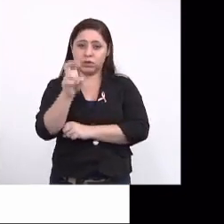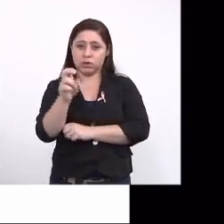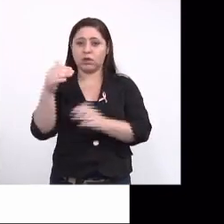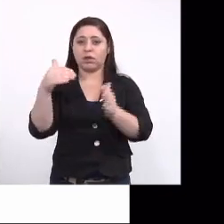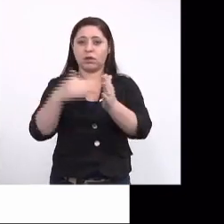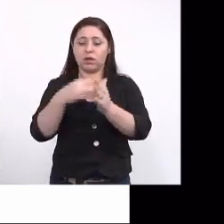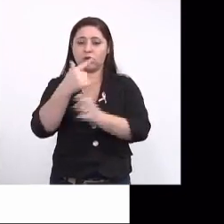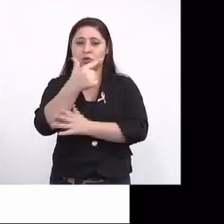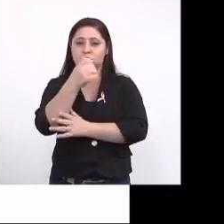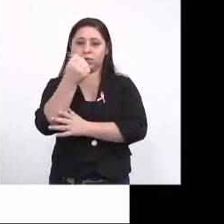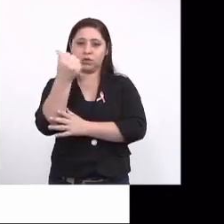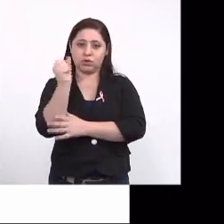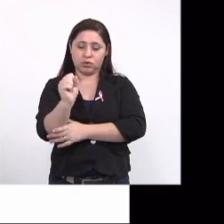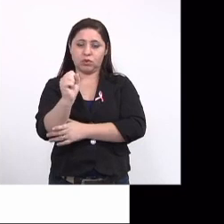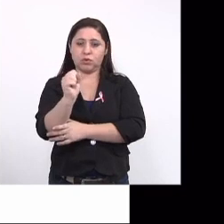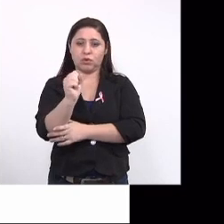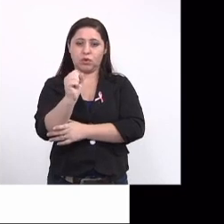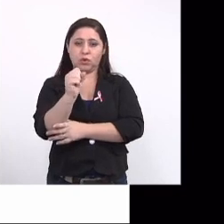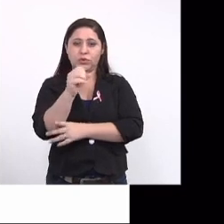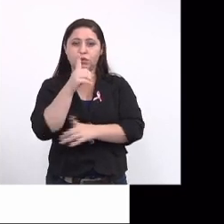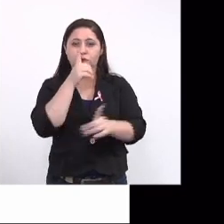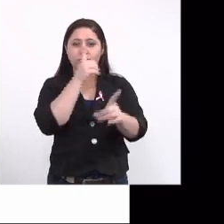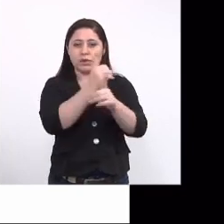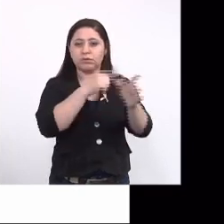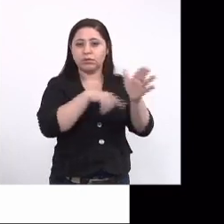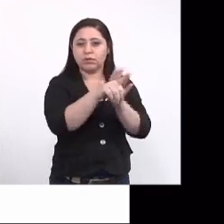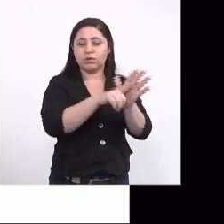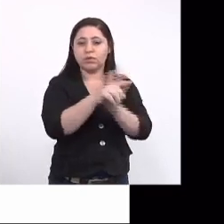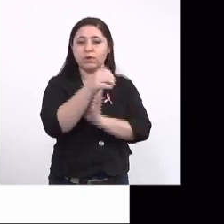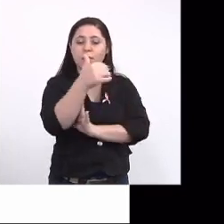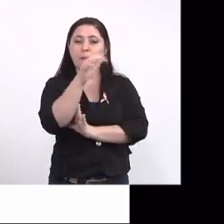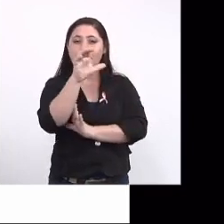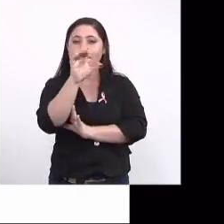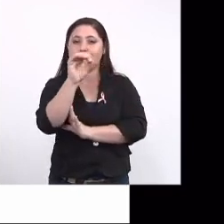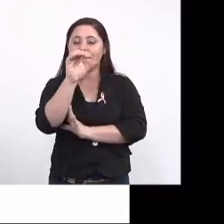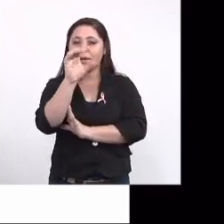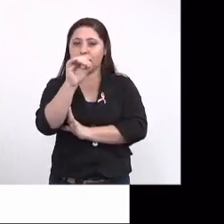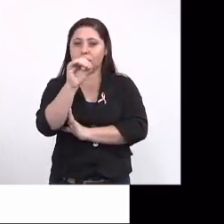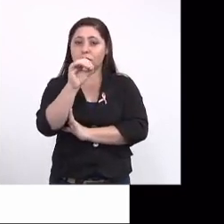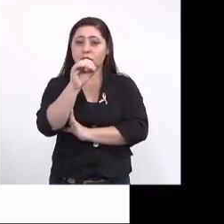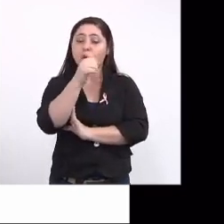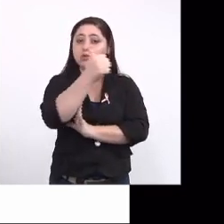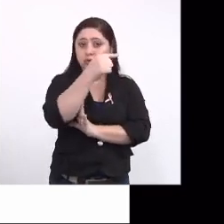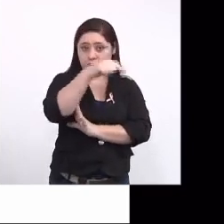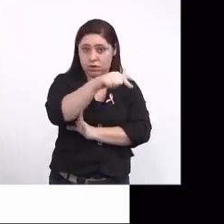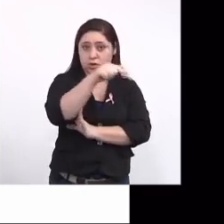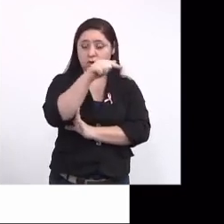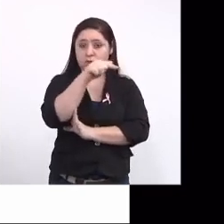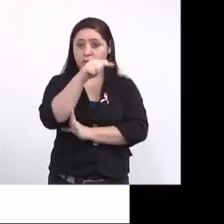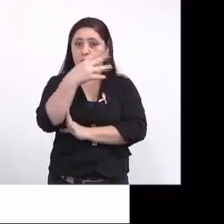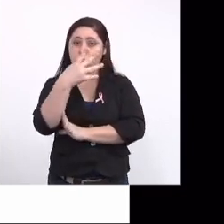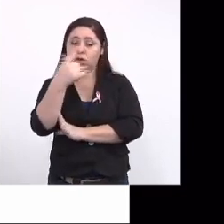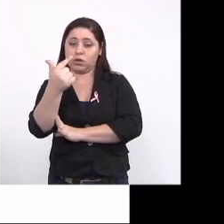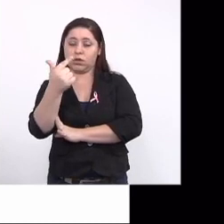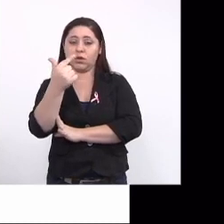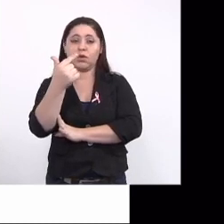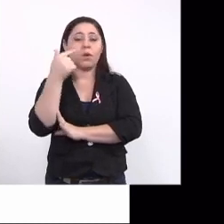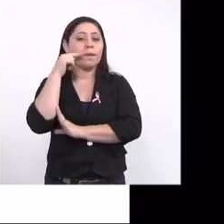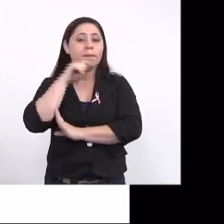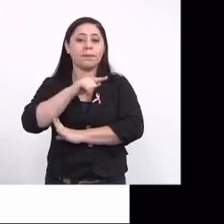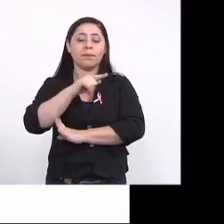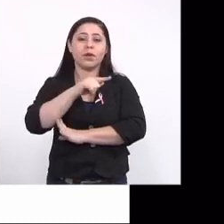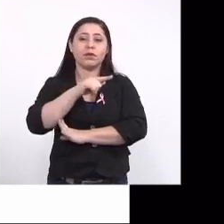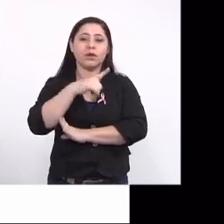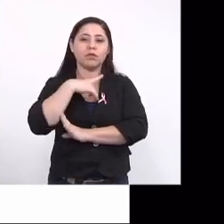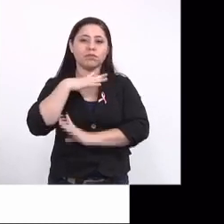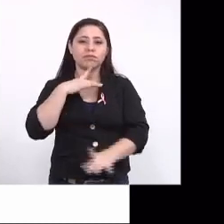foram notificados nessa base aí no RESP 17 mil casos, 17.041 casos de síndrome congênita, que é